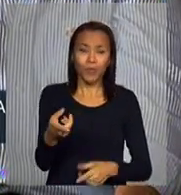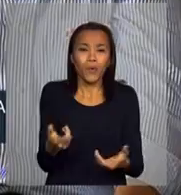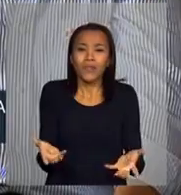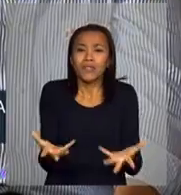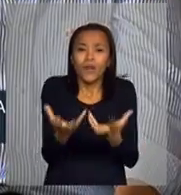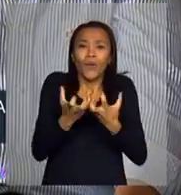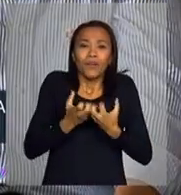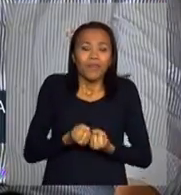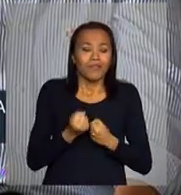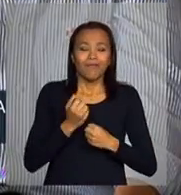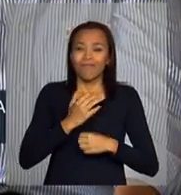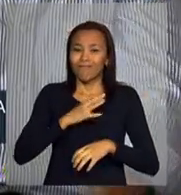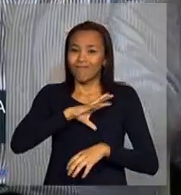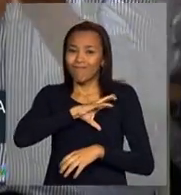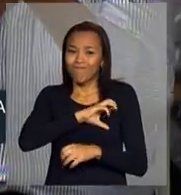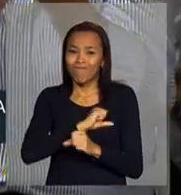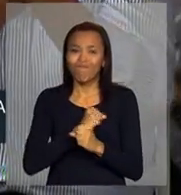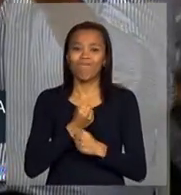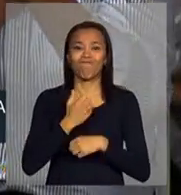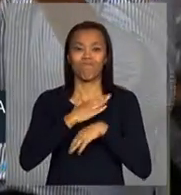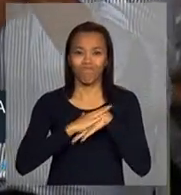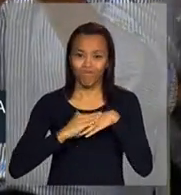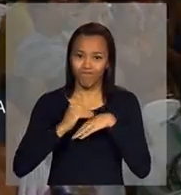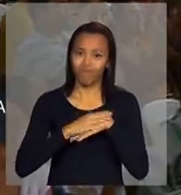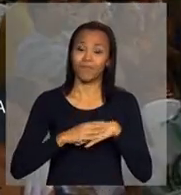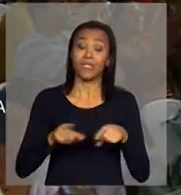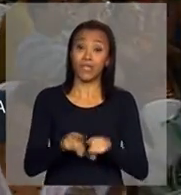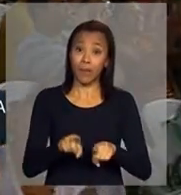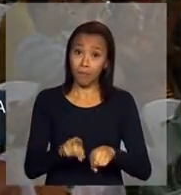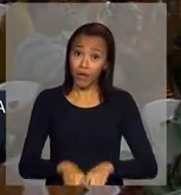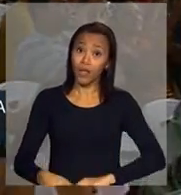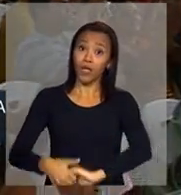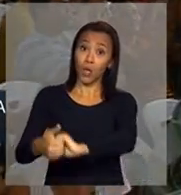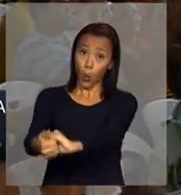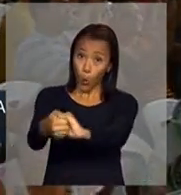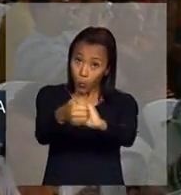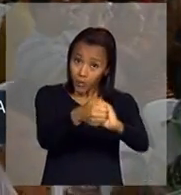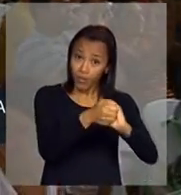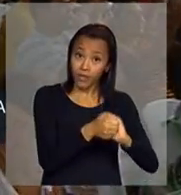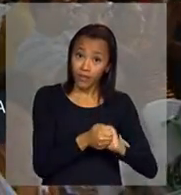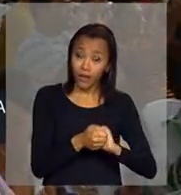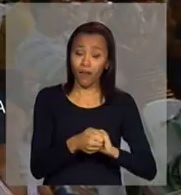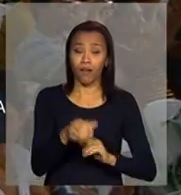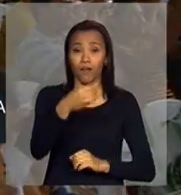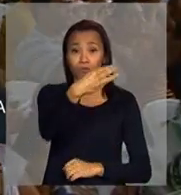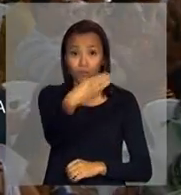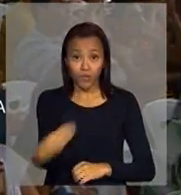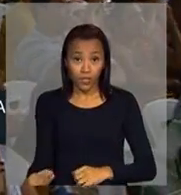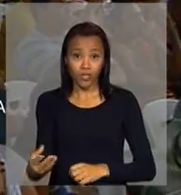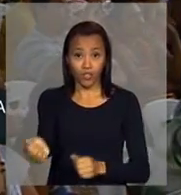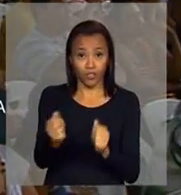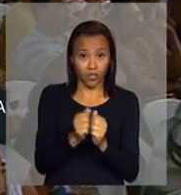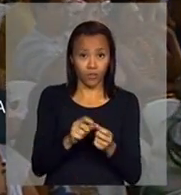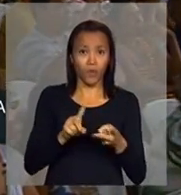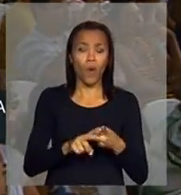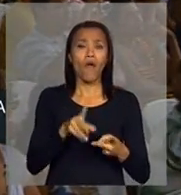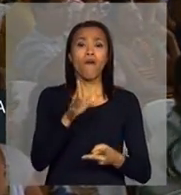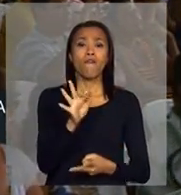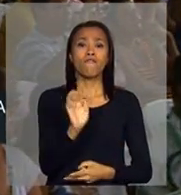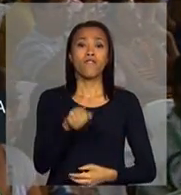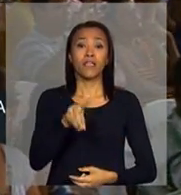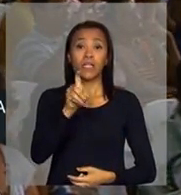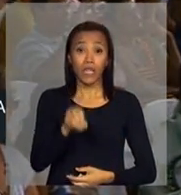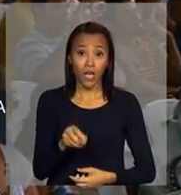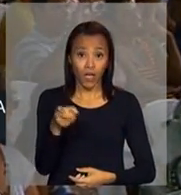Queria cumprimentar os ministros que me acompanham. O Fernando Bezerra, da